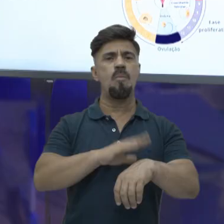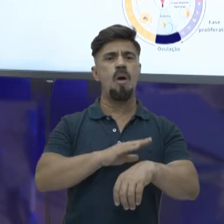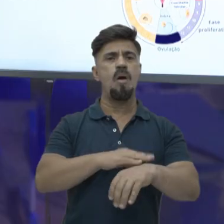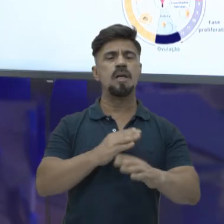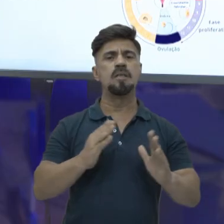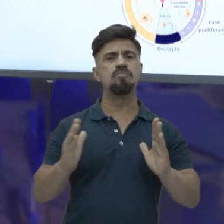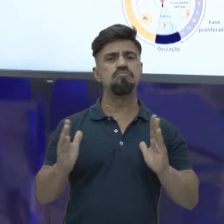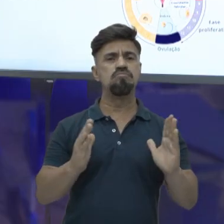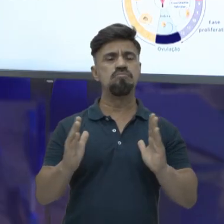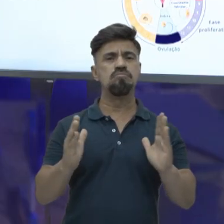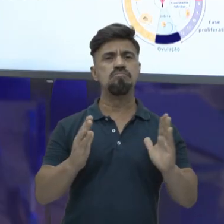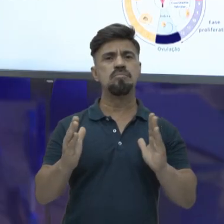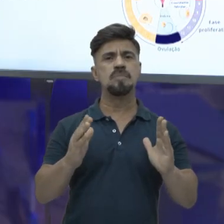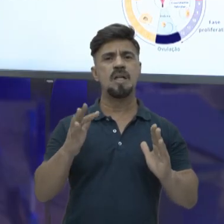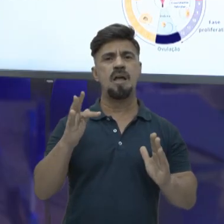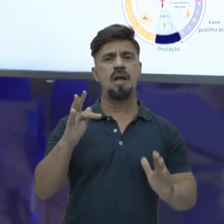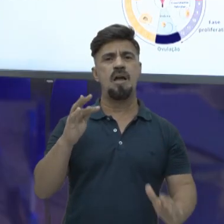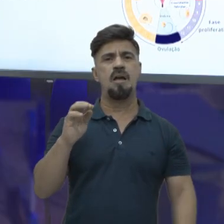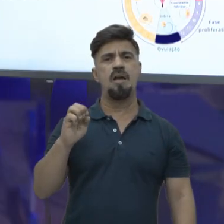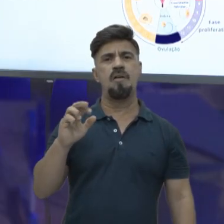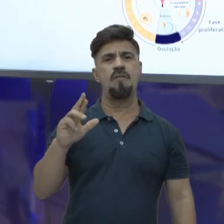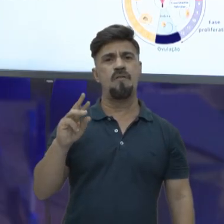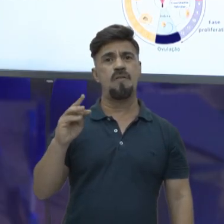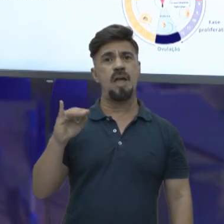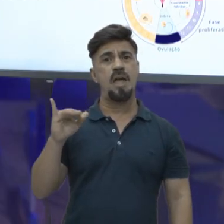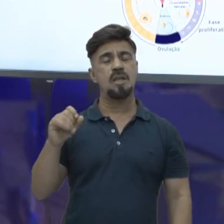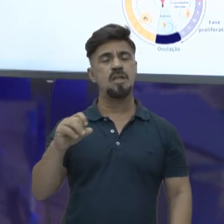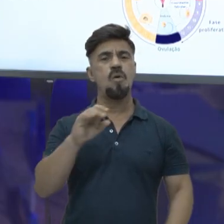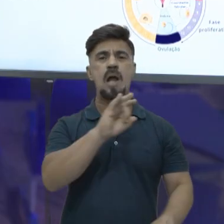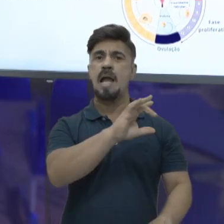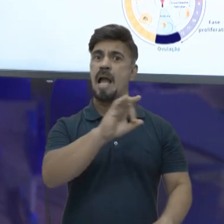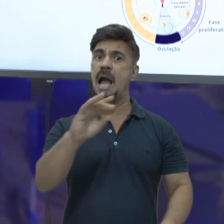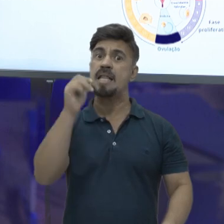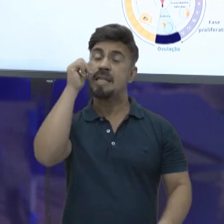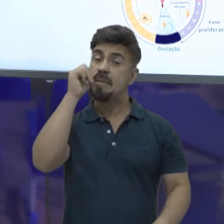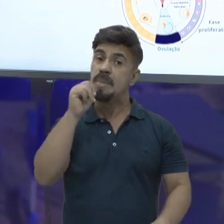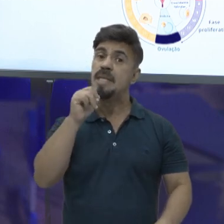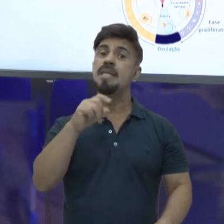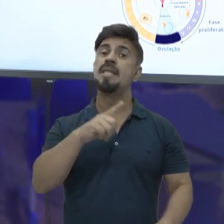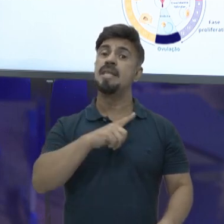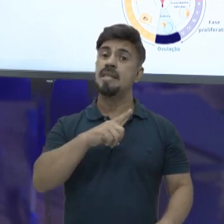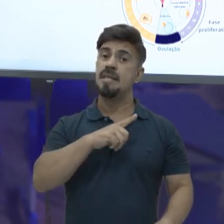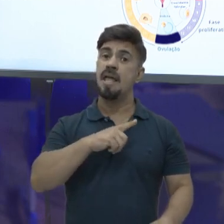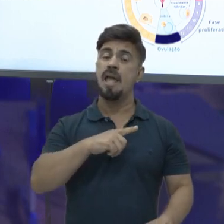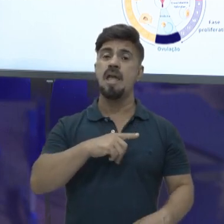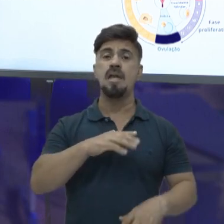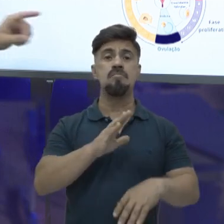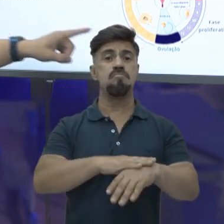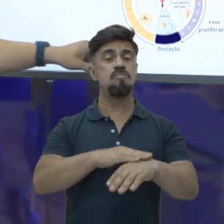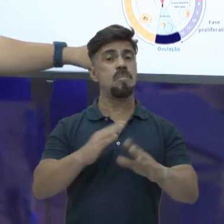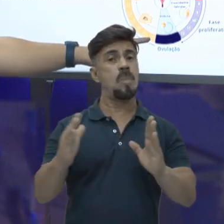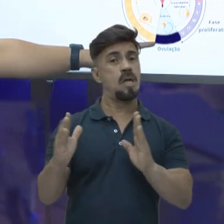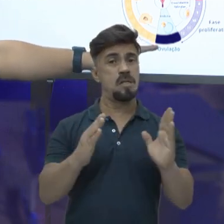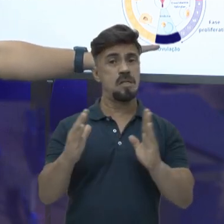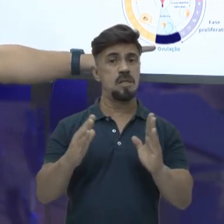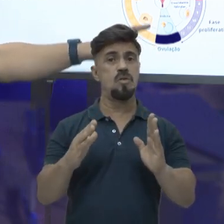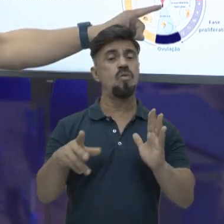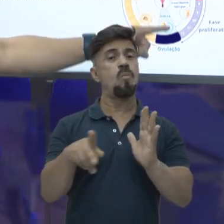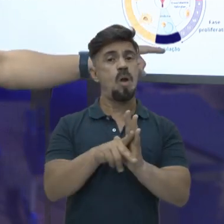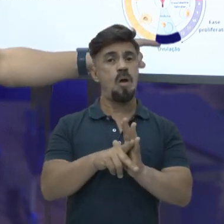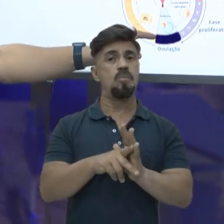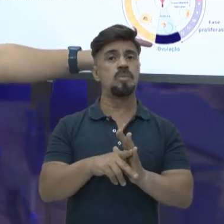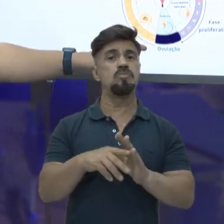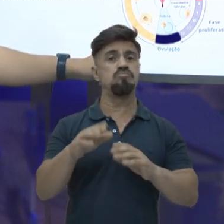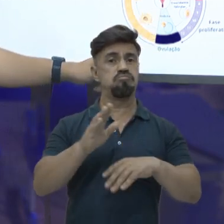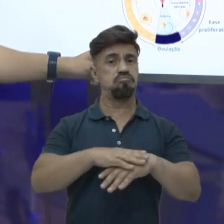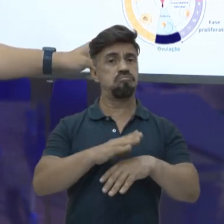fértil. Não é dia 13, dia 15 do mês, não. Cada menina tem o seu período fértil, ok? E aí depois desse